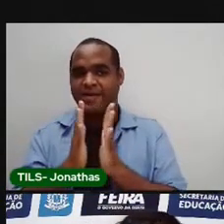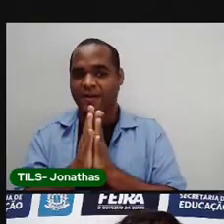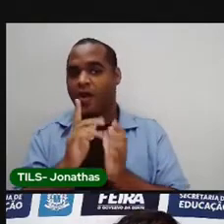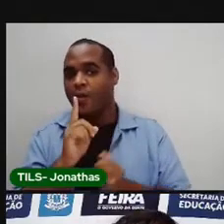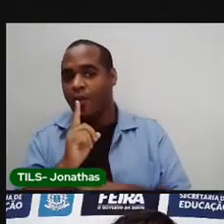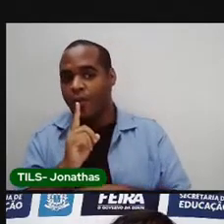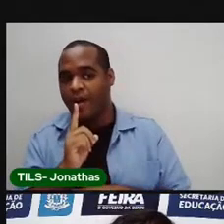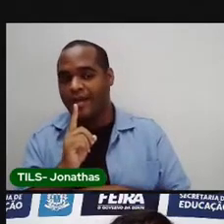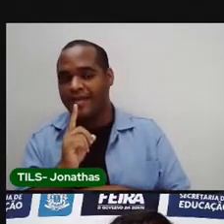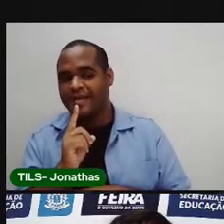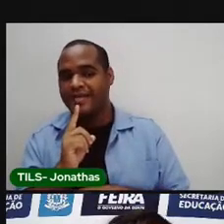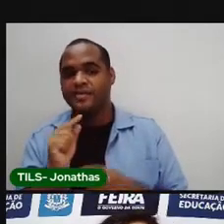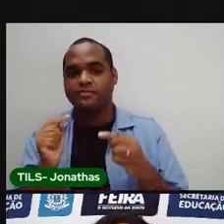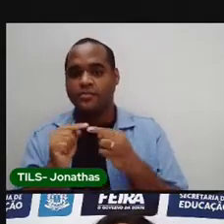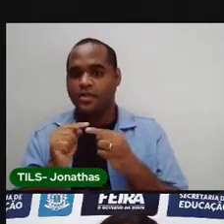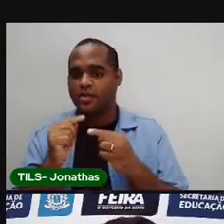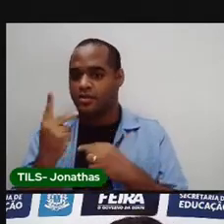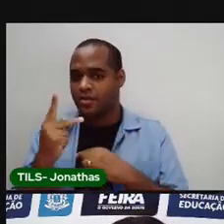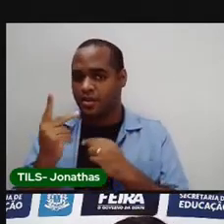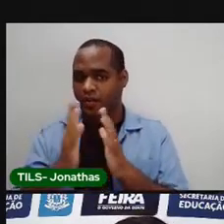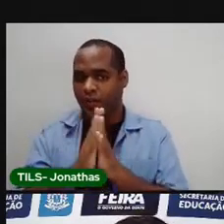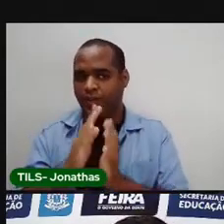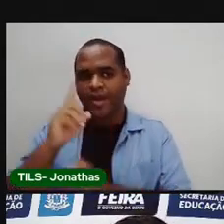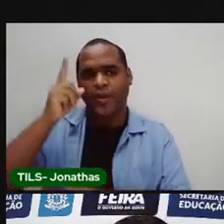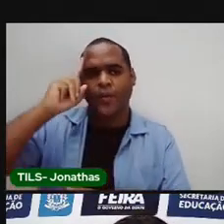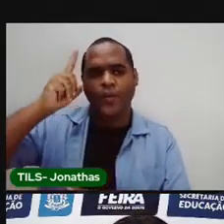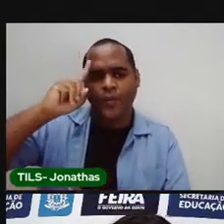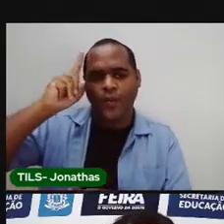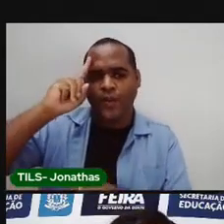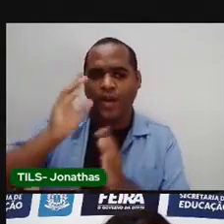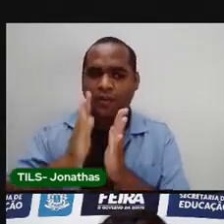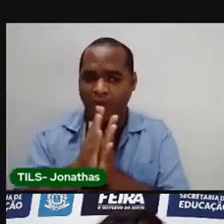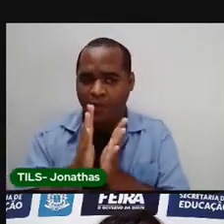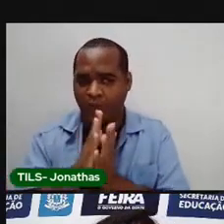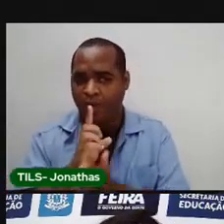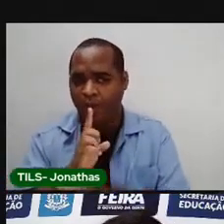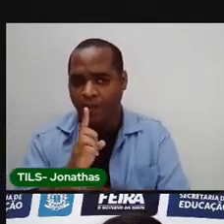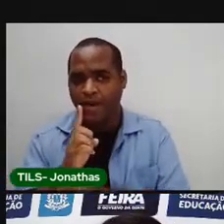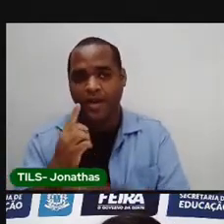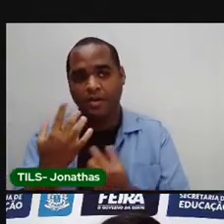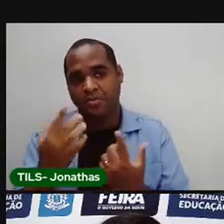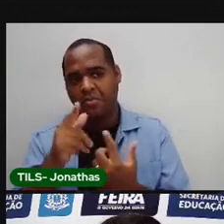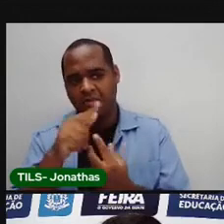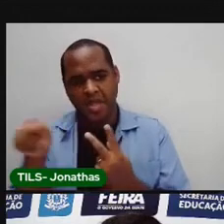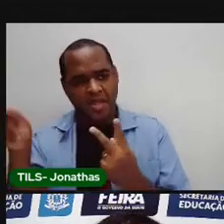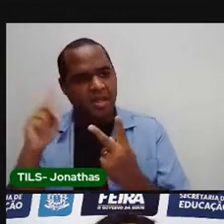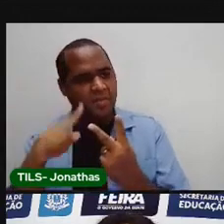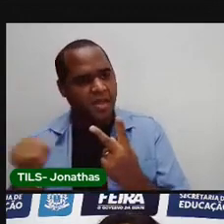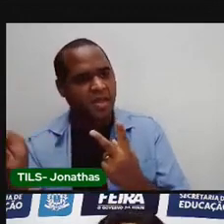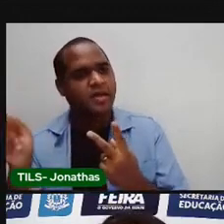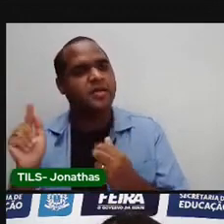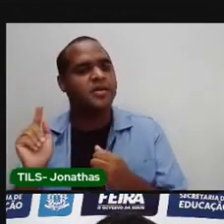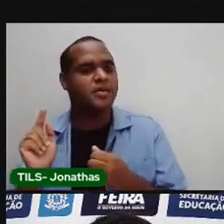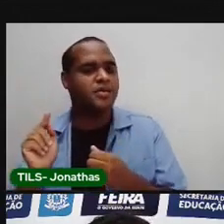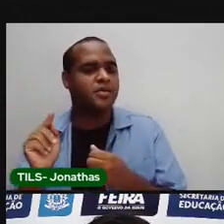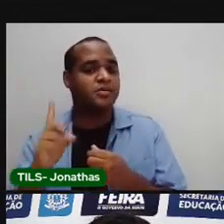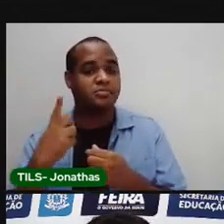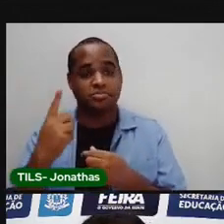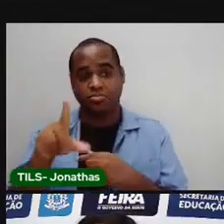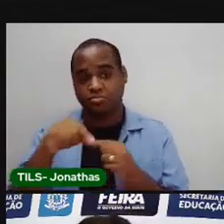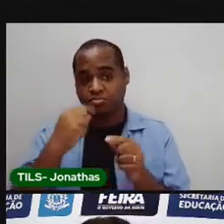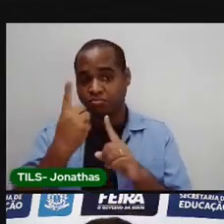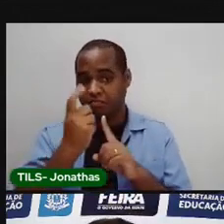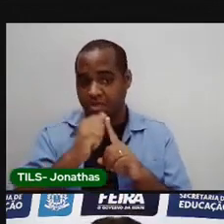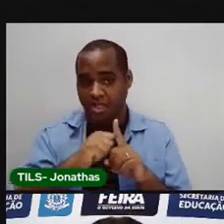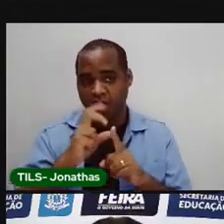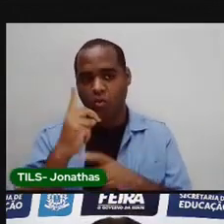A gente comemora o aniversário. Todos os dias. Uma vez por semana. Uma vez por